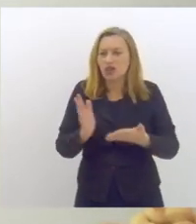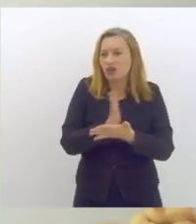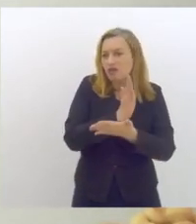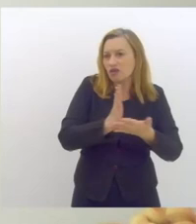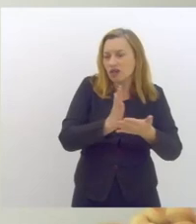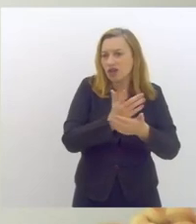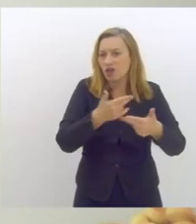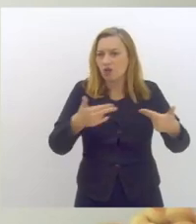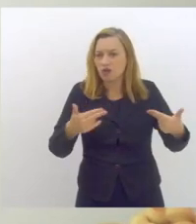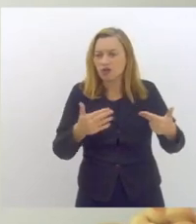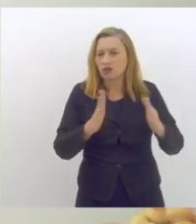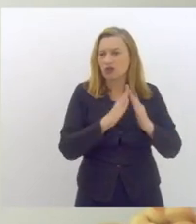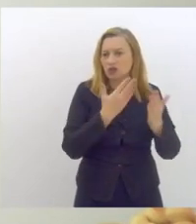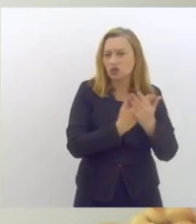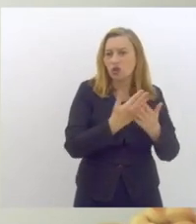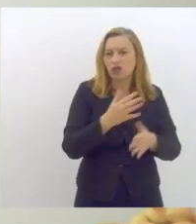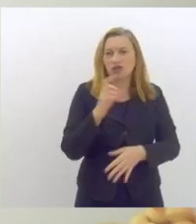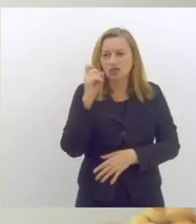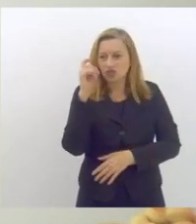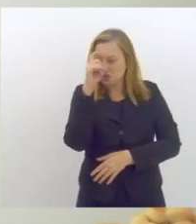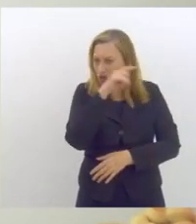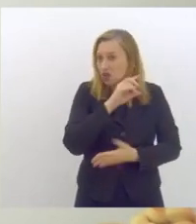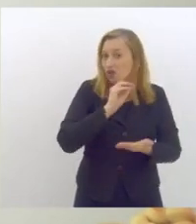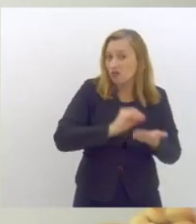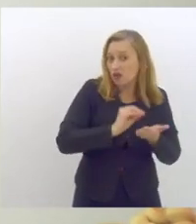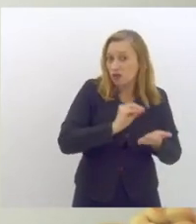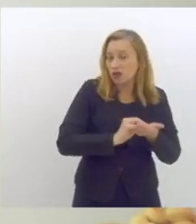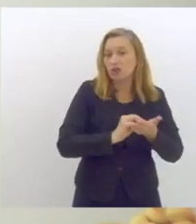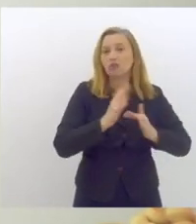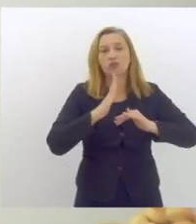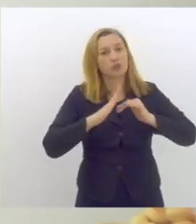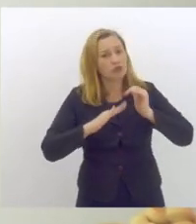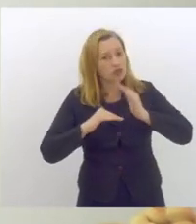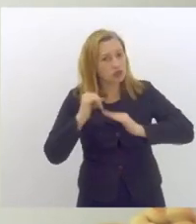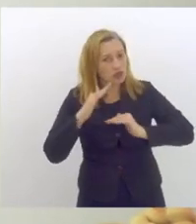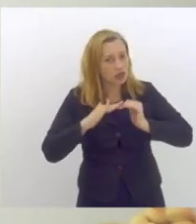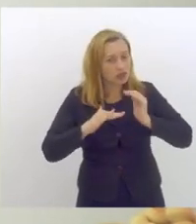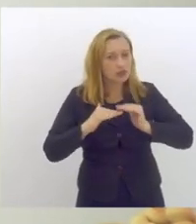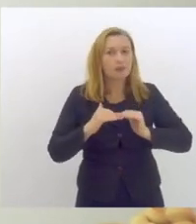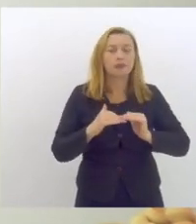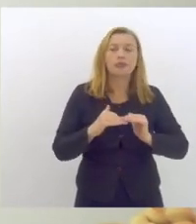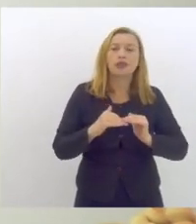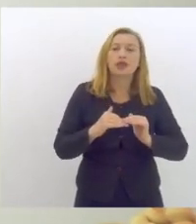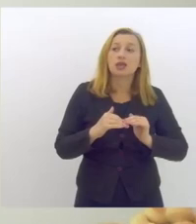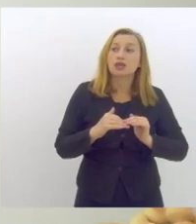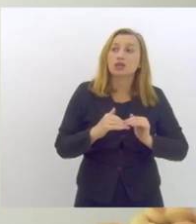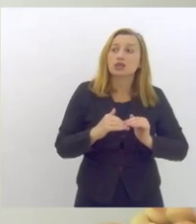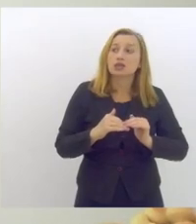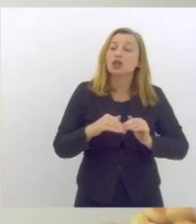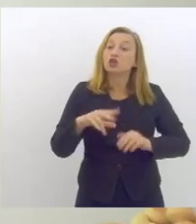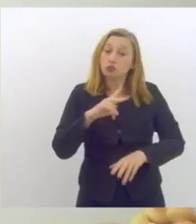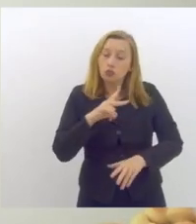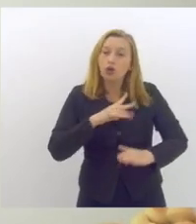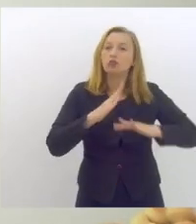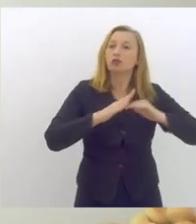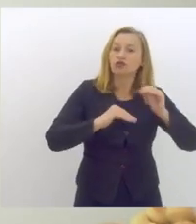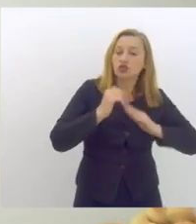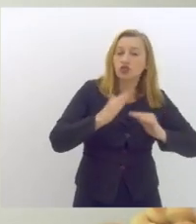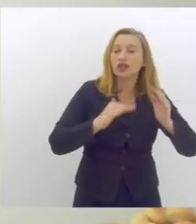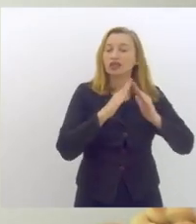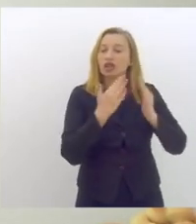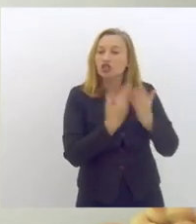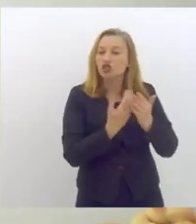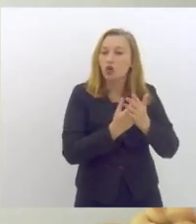com precariedade falta profissionais e os próprios profissionais das escolas